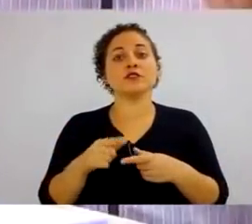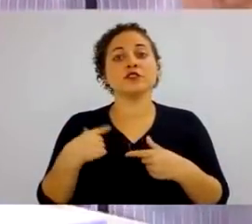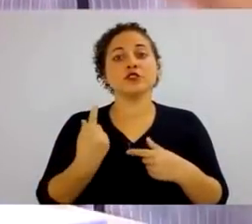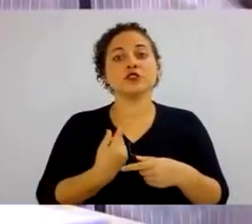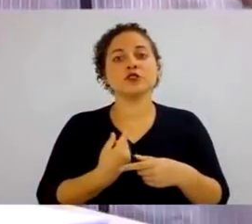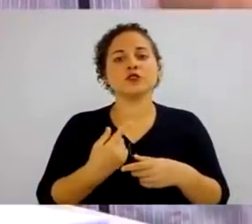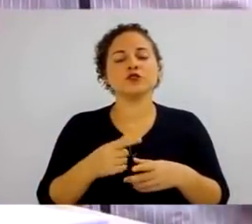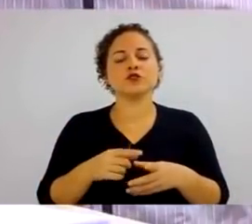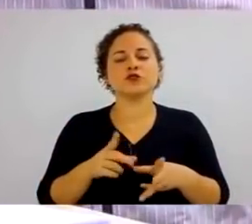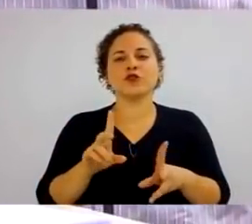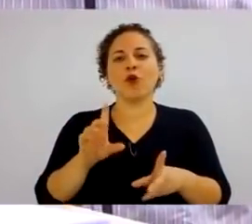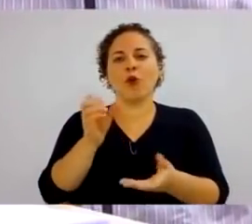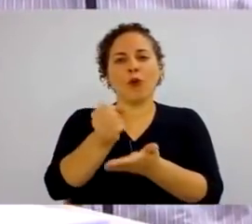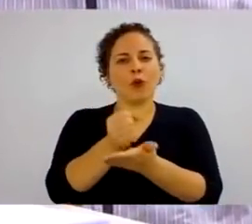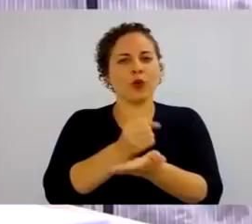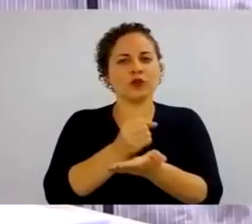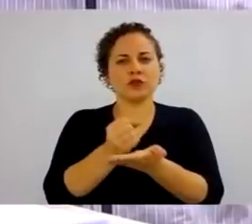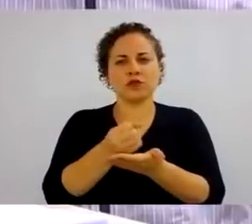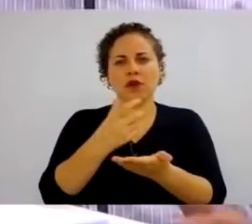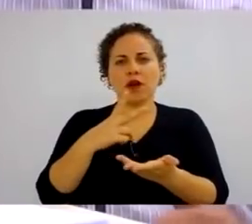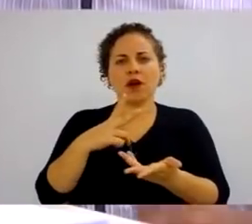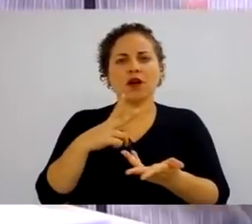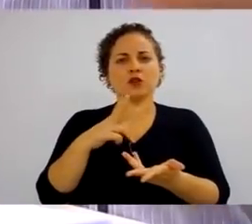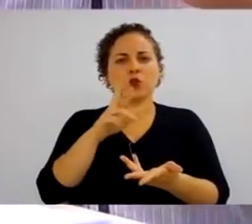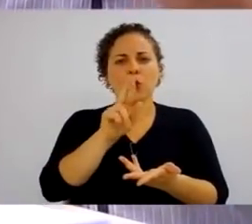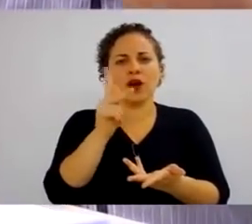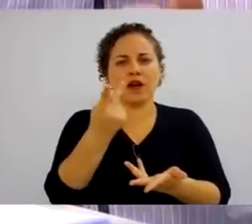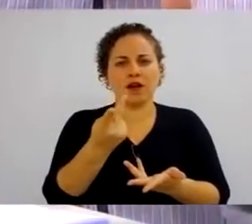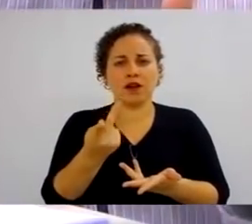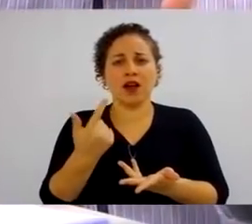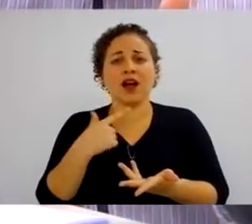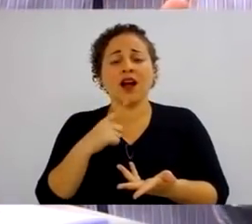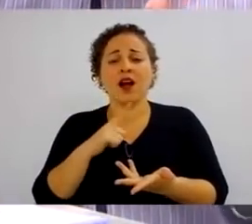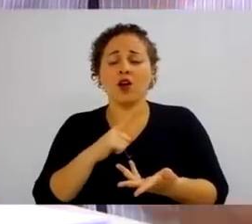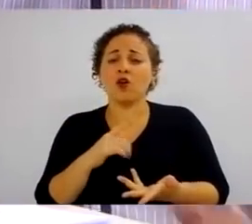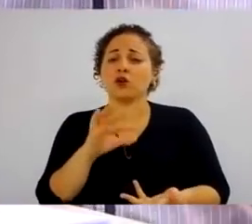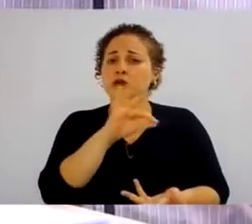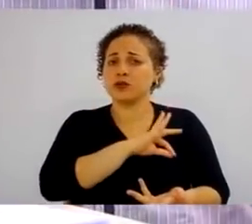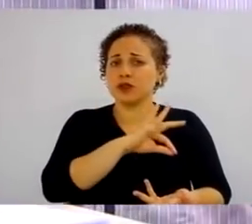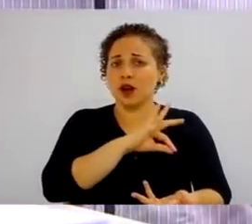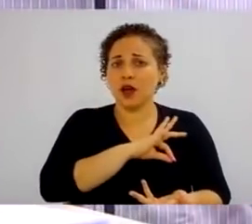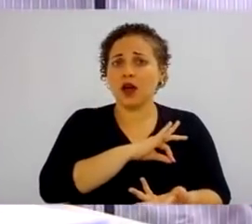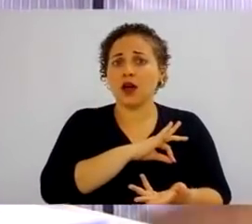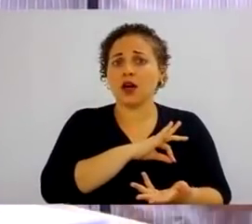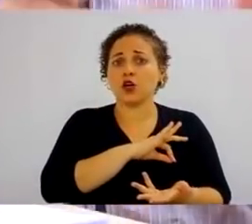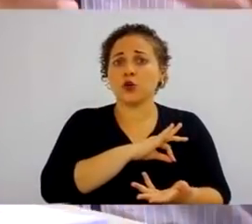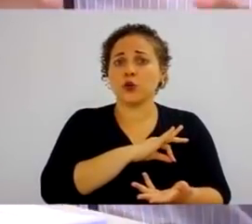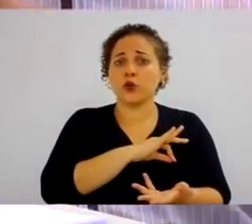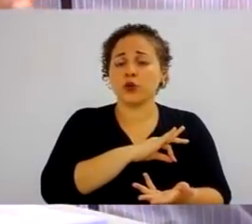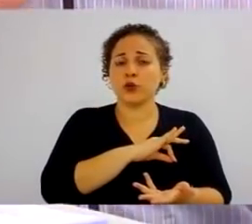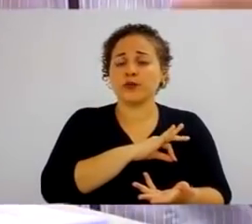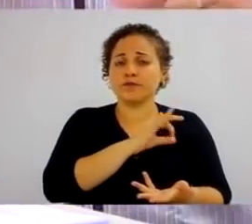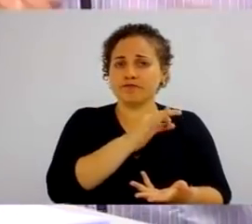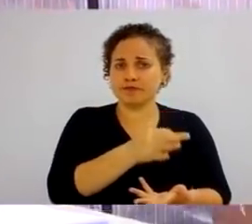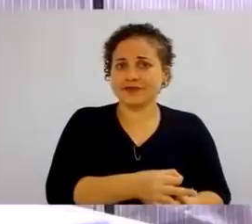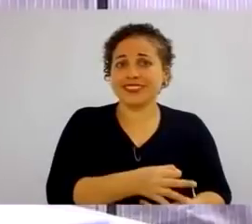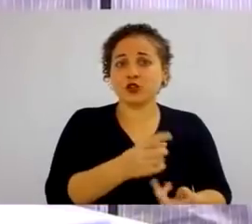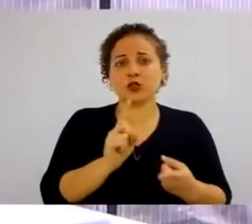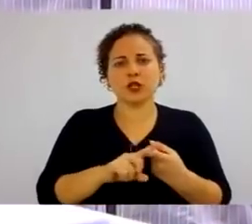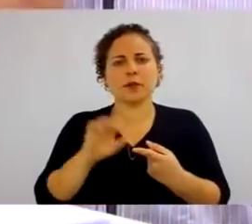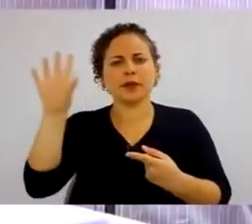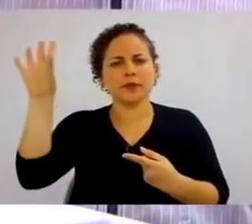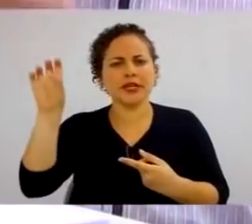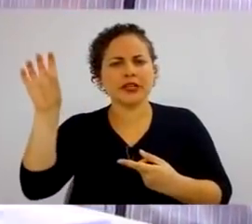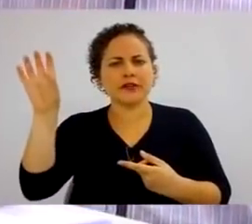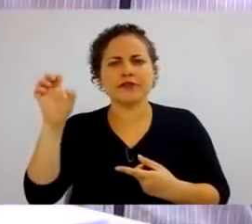RH, vamos oferecer alguma vaga para alguém, nós falamos do salário fixo e nós falamos de todos os